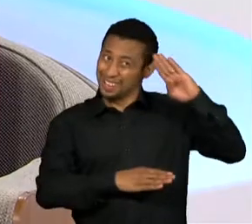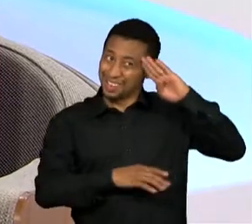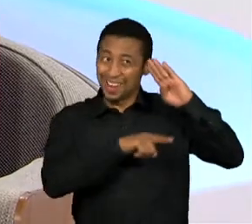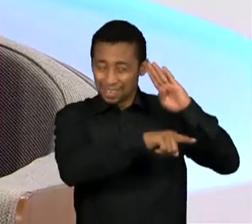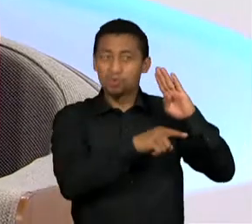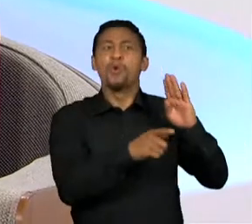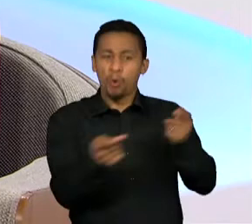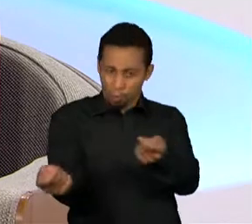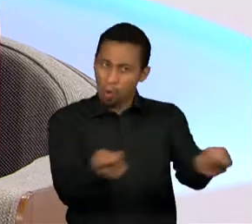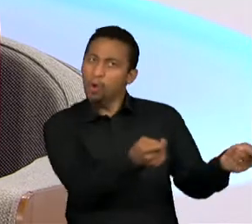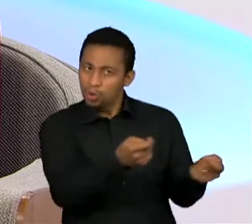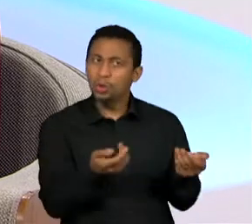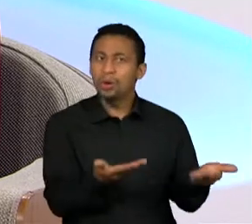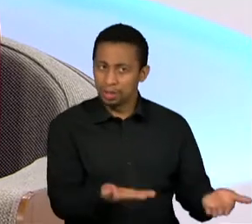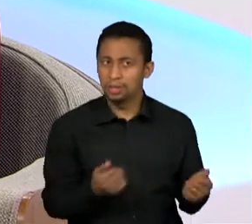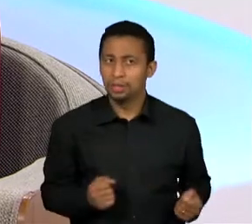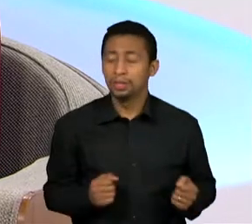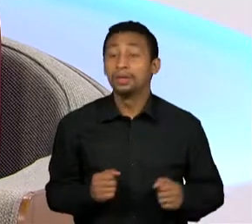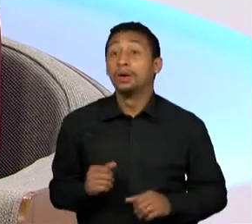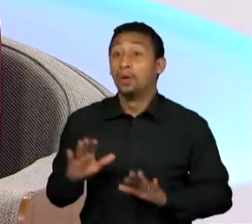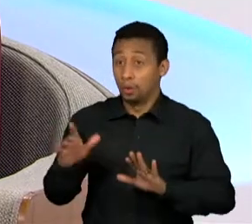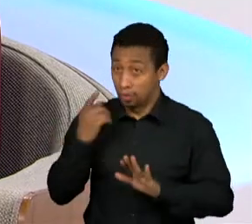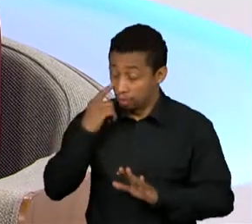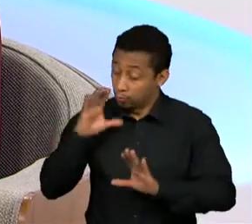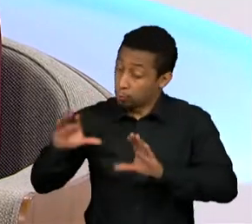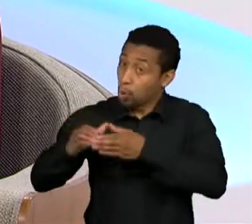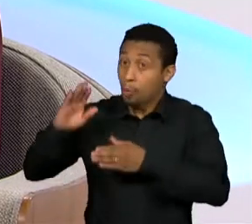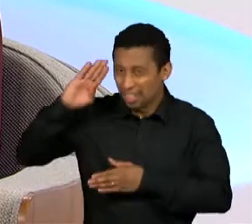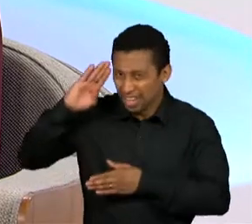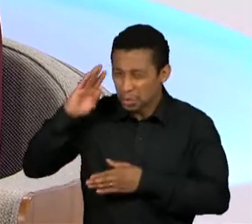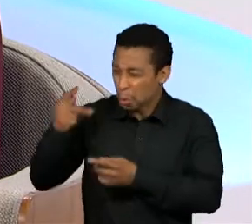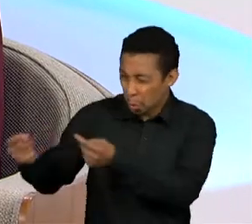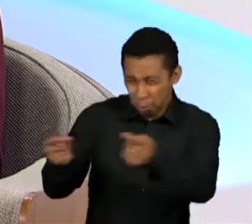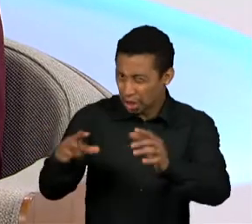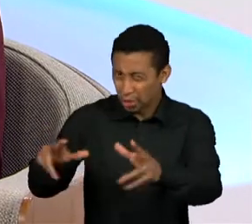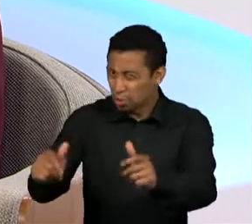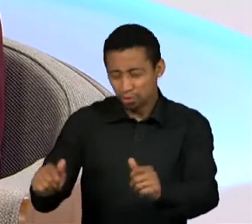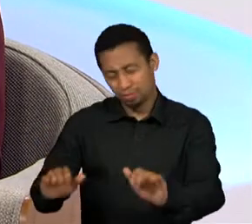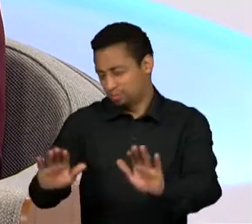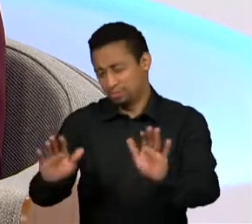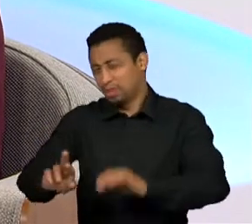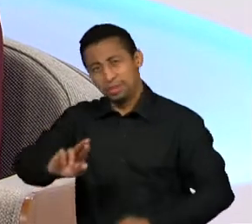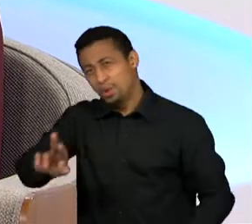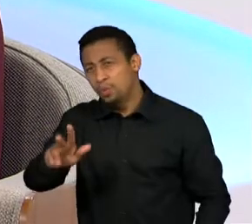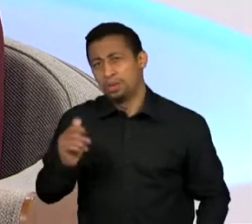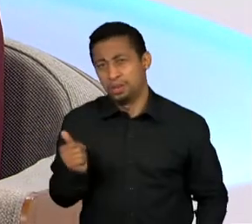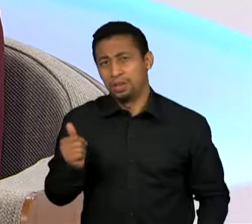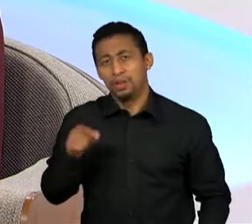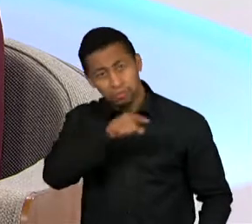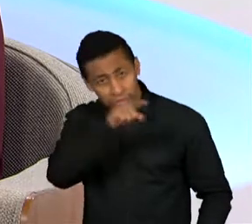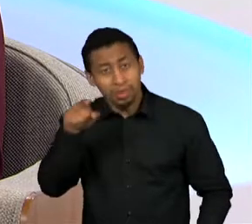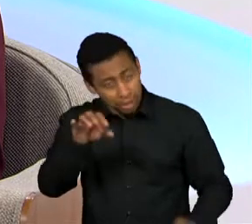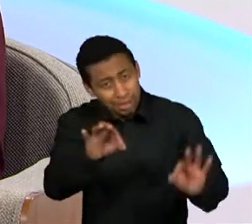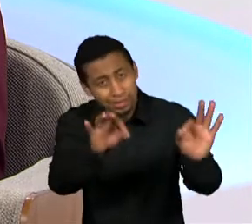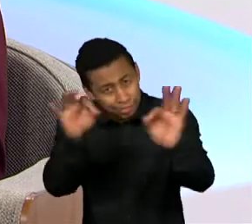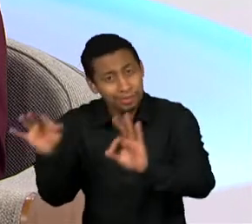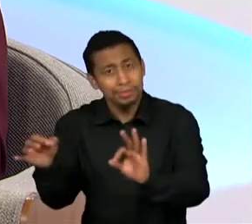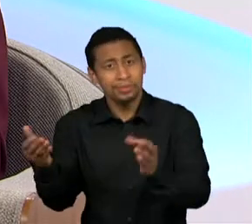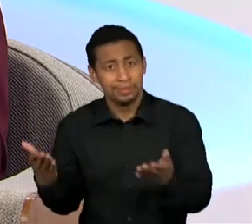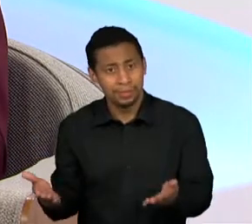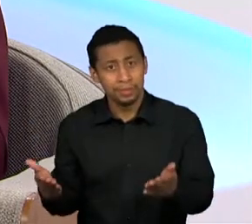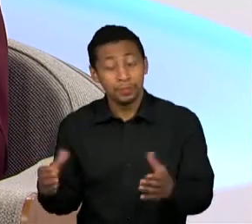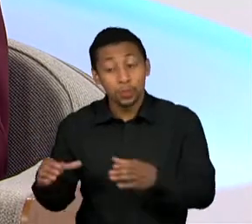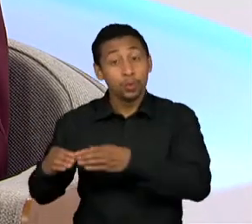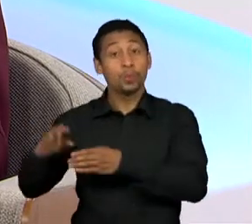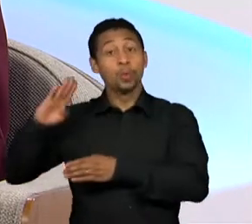são poder moderador e nem eles querem ser poder moderador, né? Nós estamos assistindo aí a atuação das Forças Armadas sempre numa